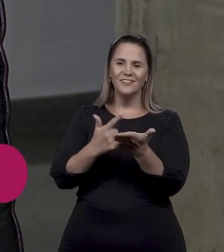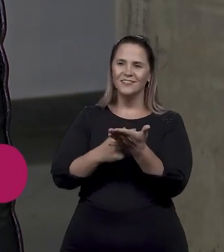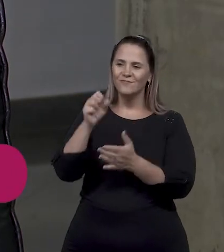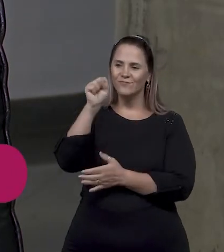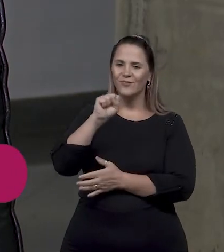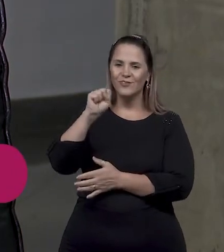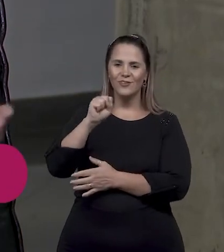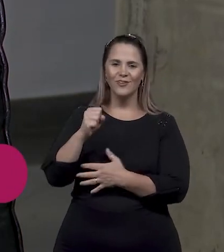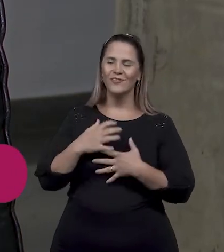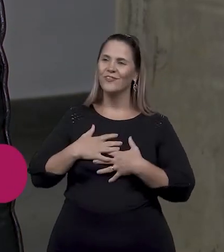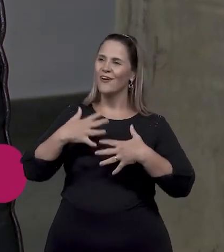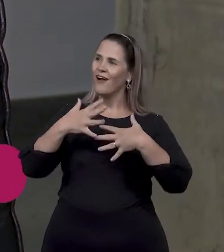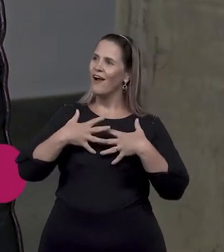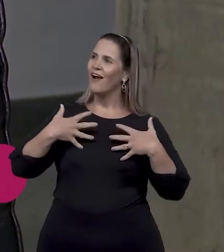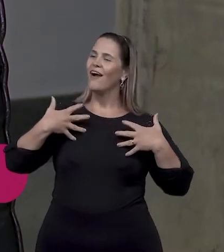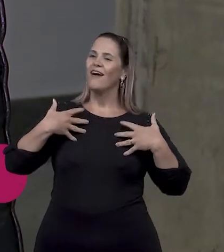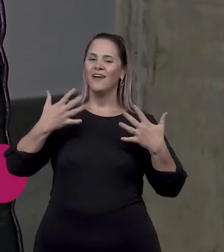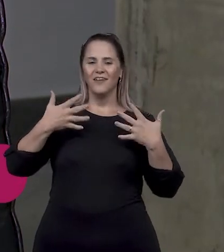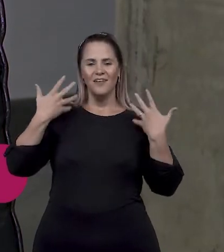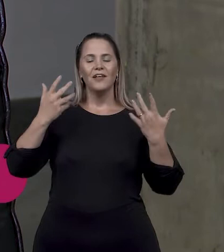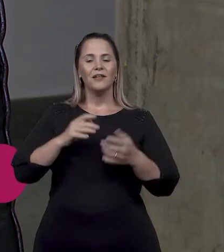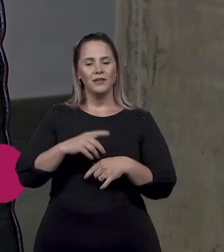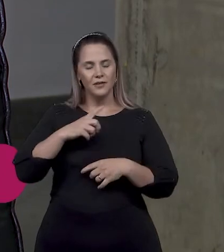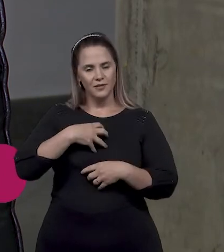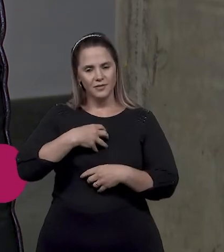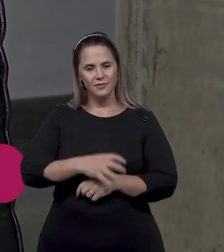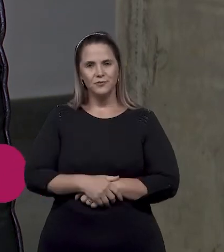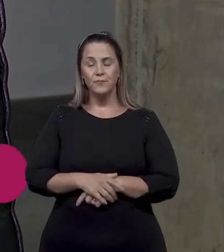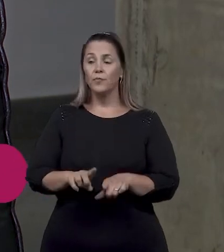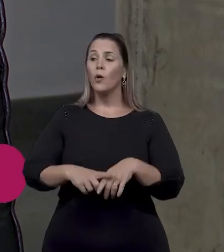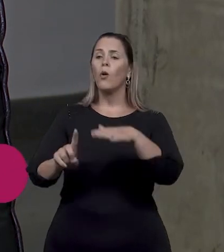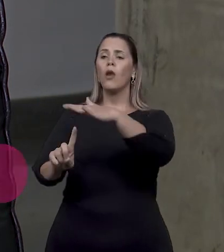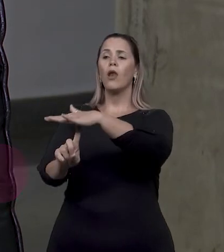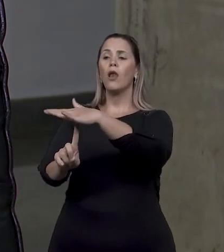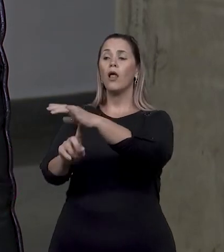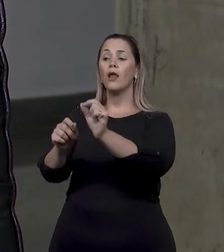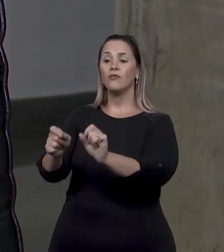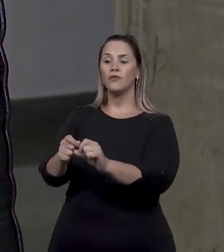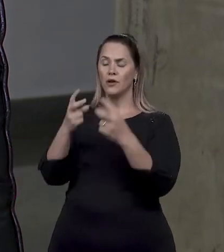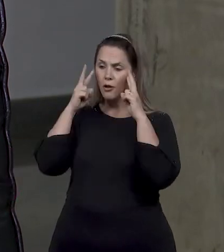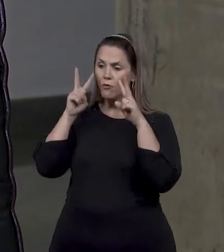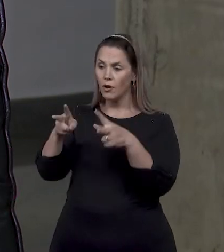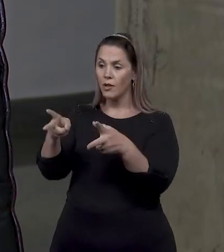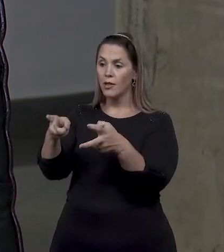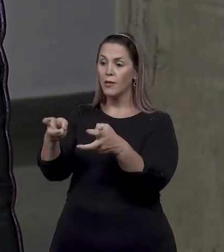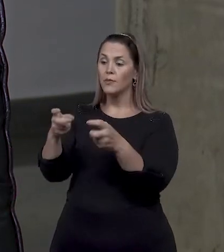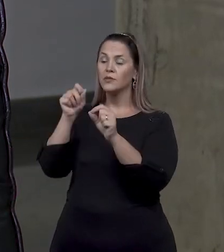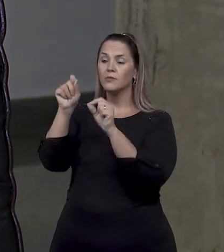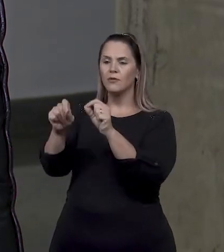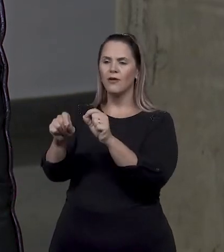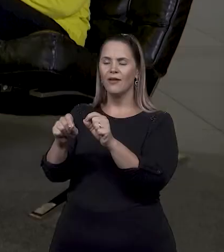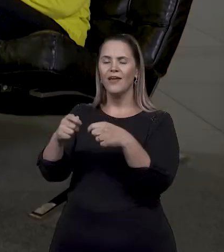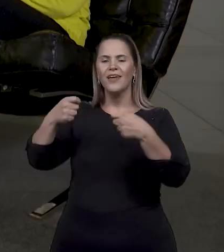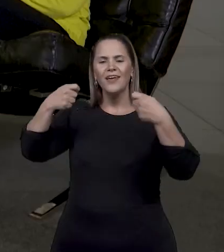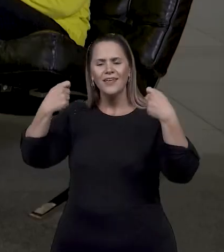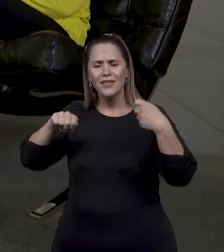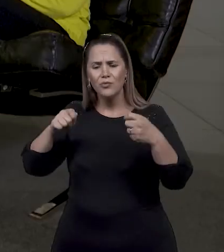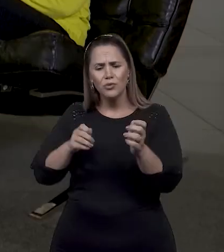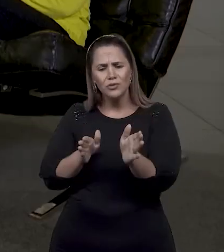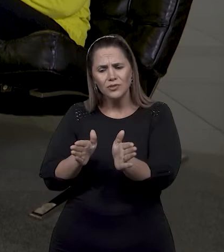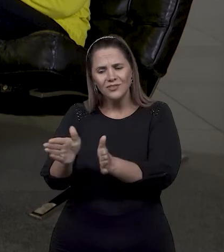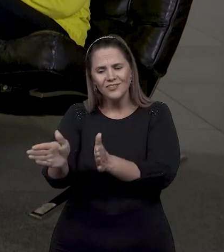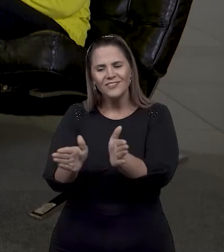país que eu visitei, eu fui deixando um. Então, ali nessa feira, eu constatei que a